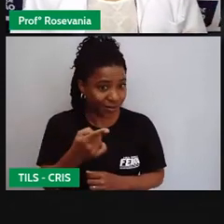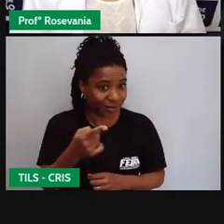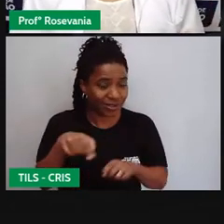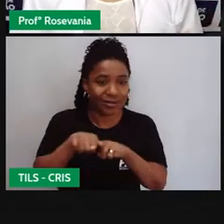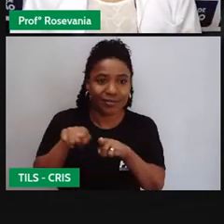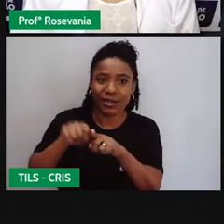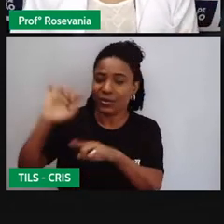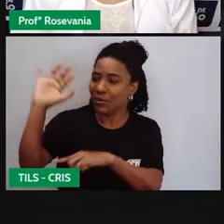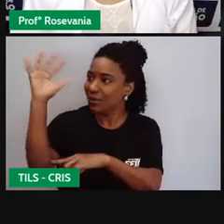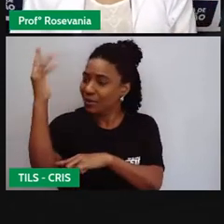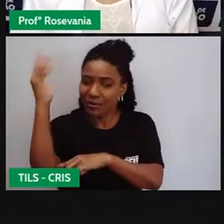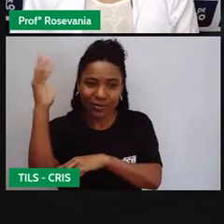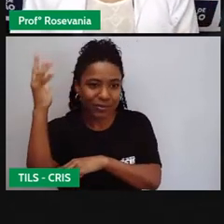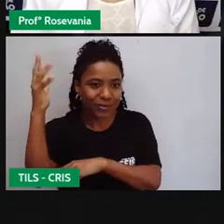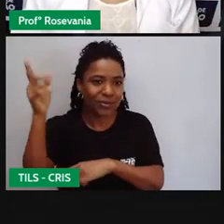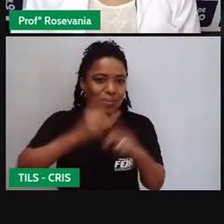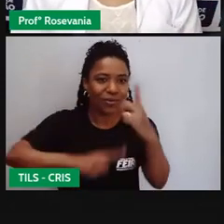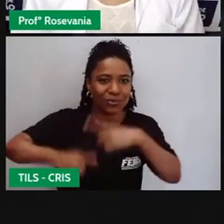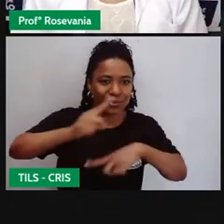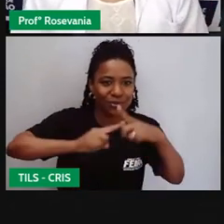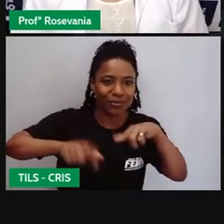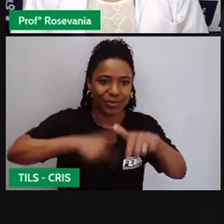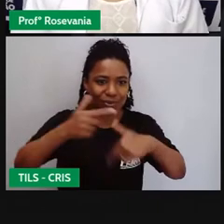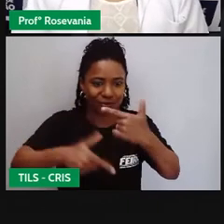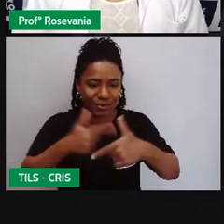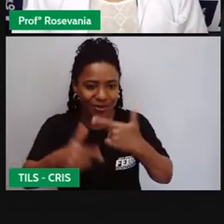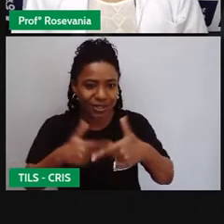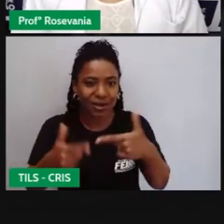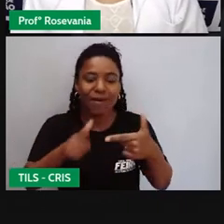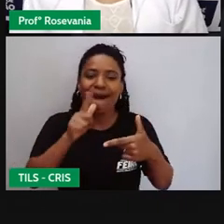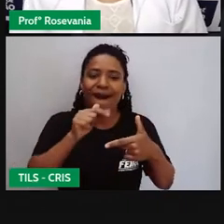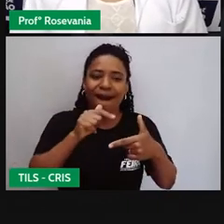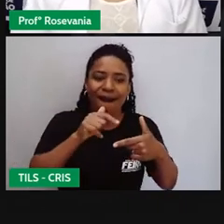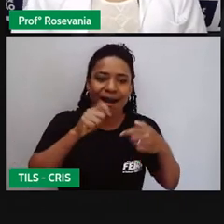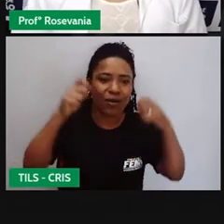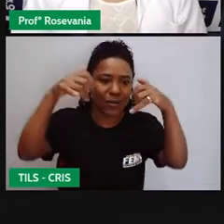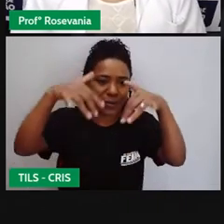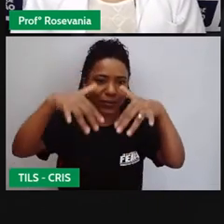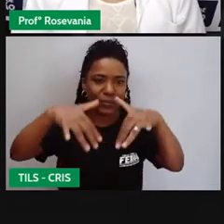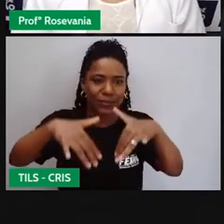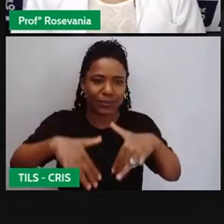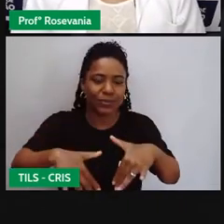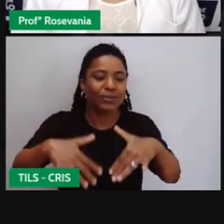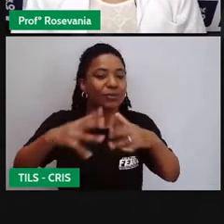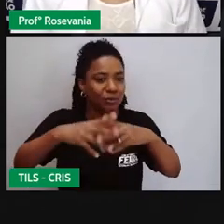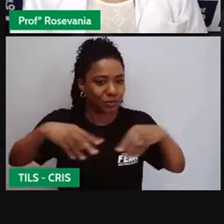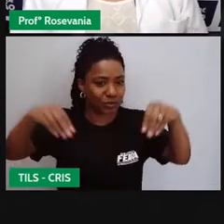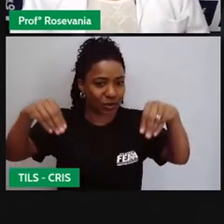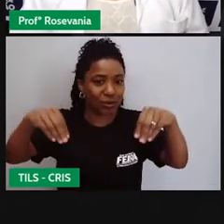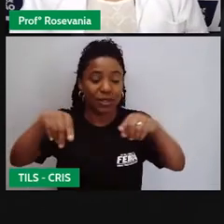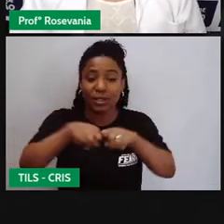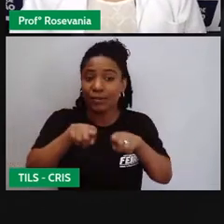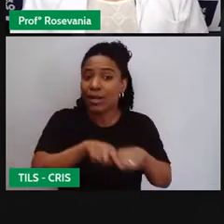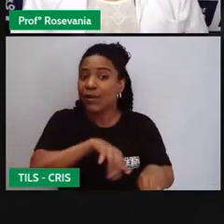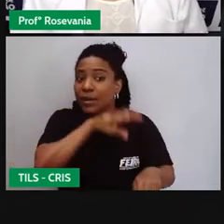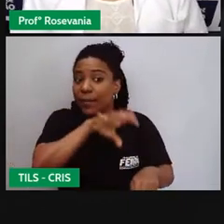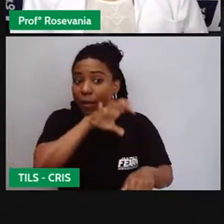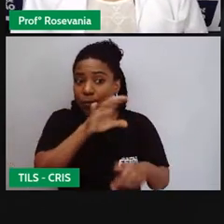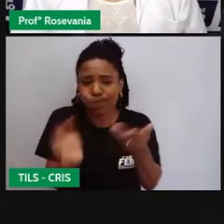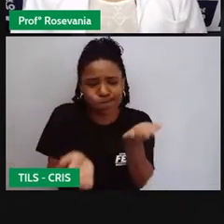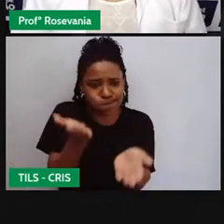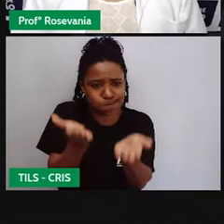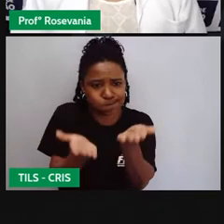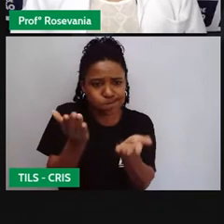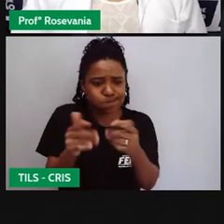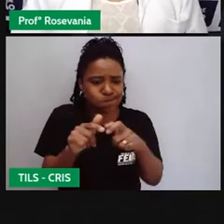climáticas, controles da área de produção, quantidade de água no solo, peso dos animais, entre outros fatores. O setor vem quebrando